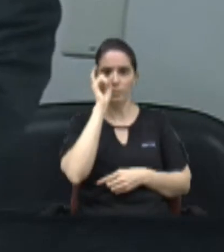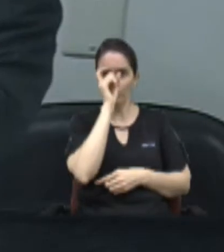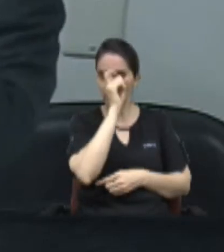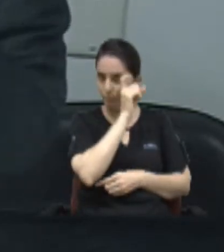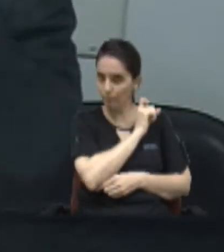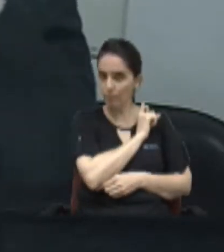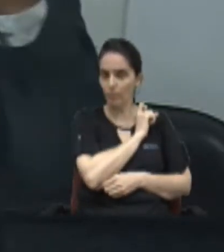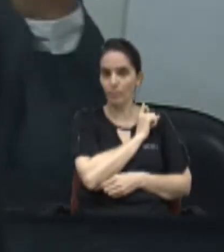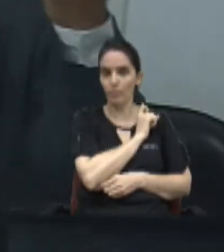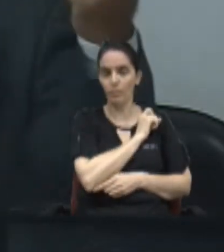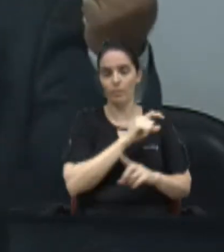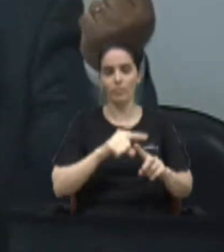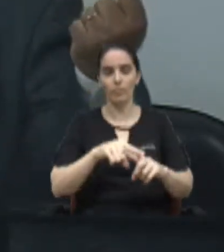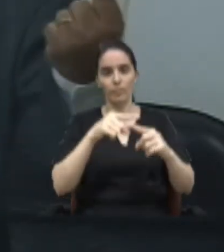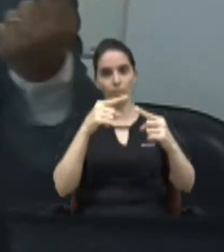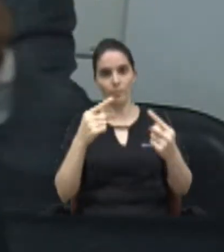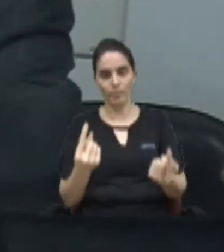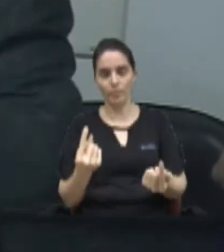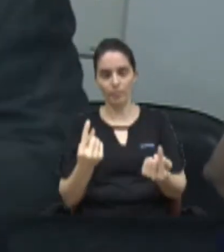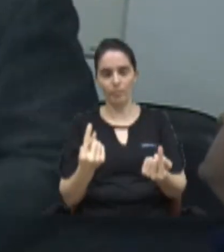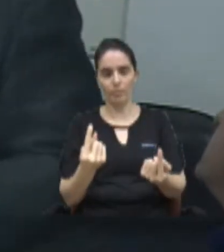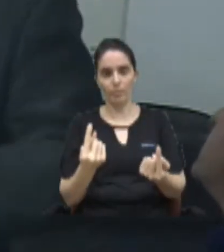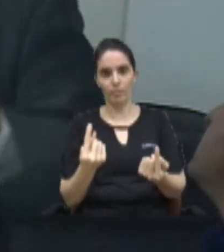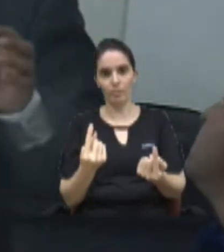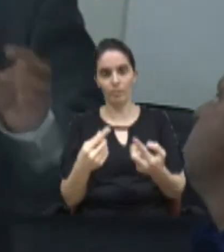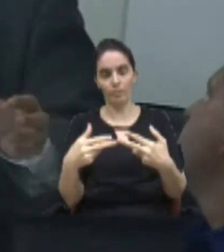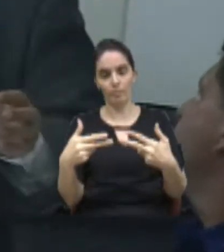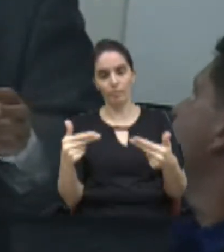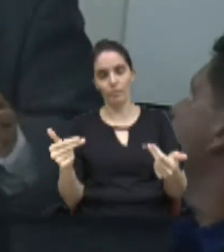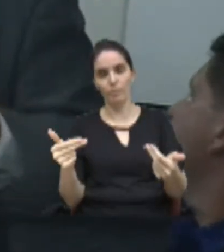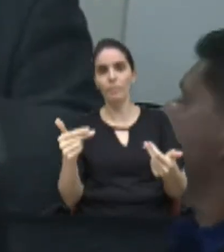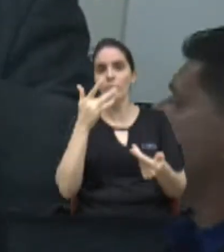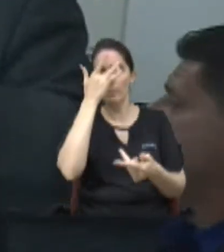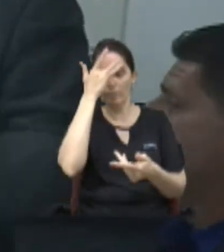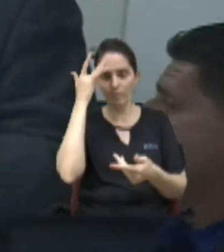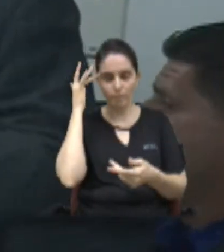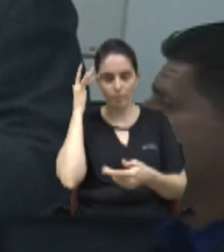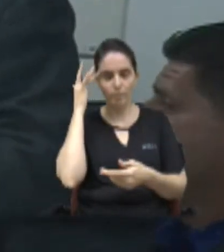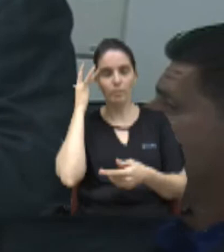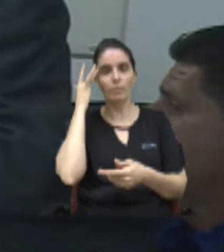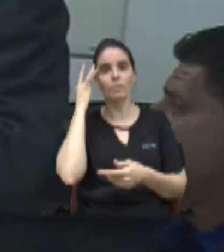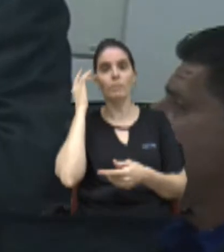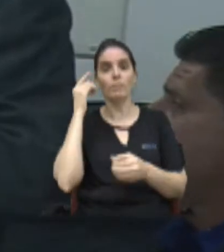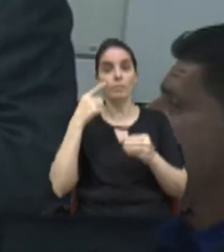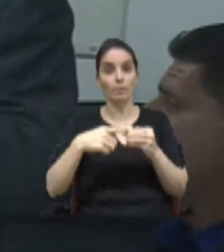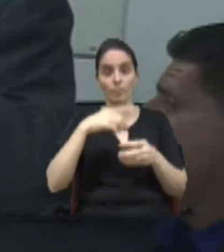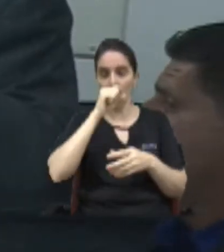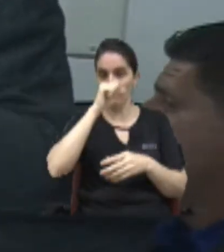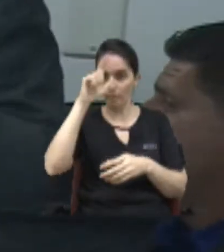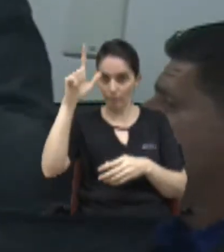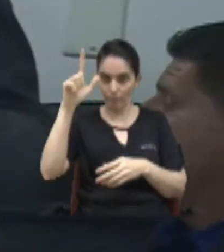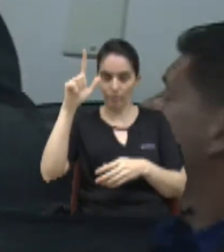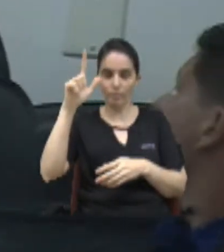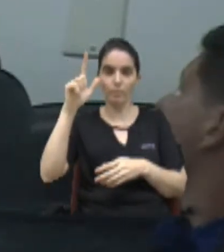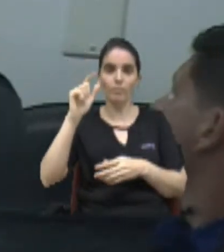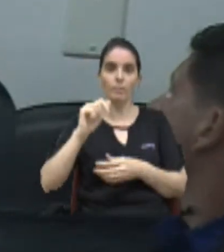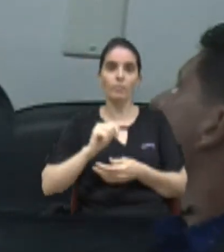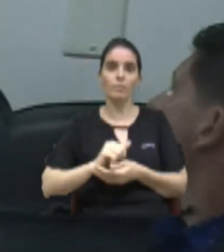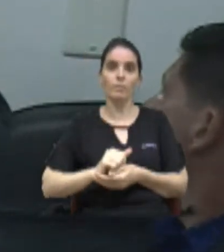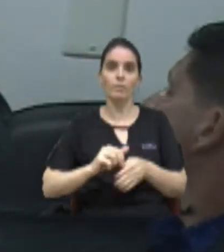como ele e como outros produtores da zona rural Limeira foi reconhecida